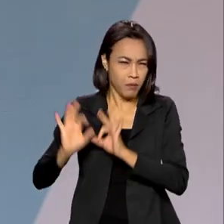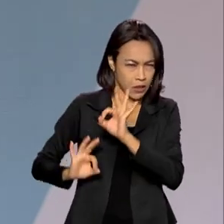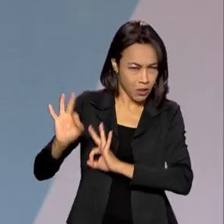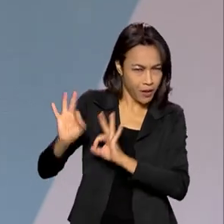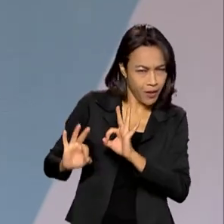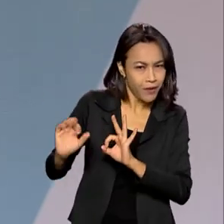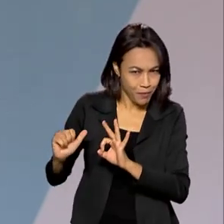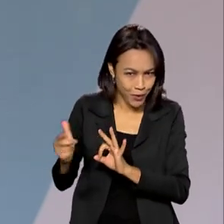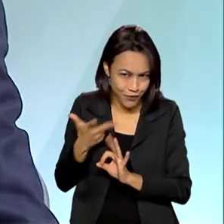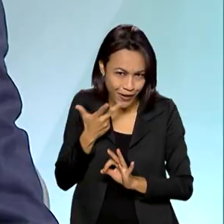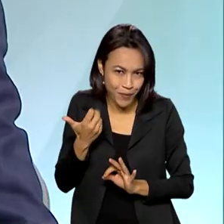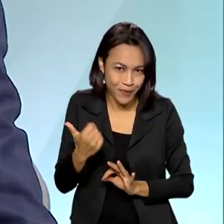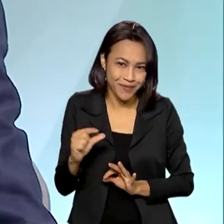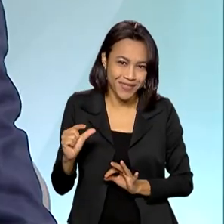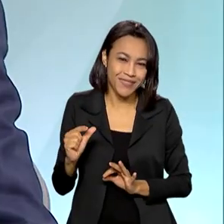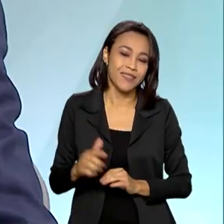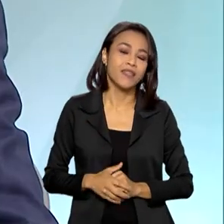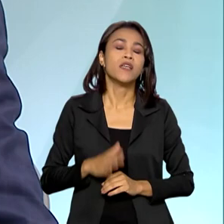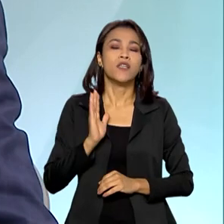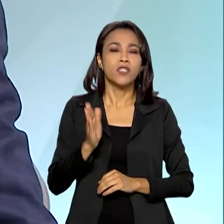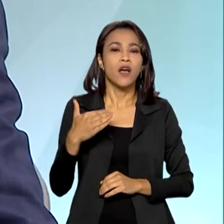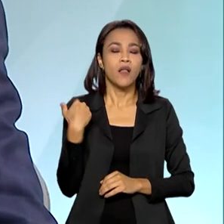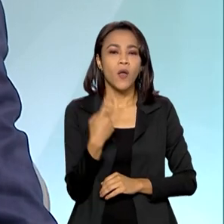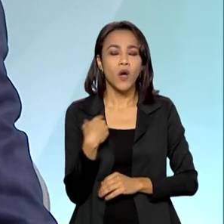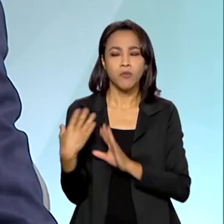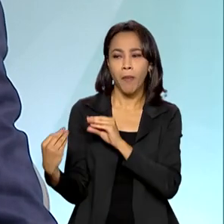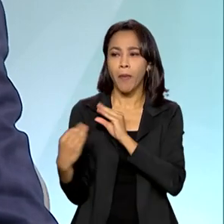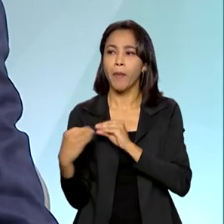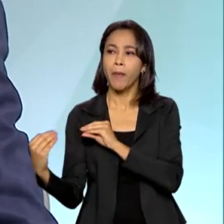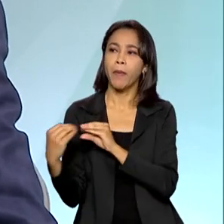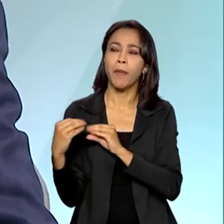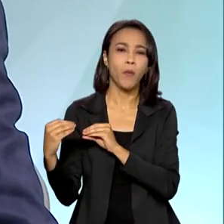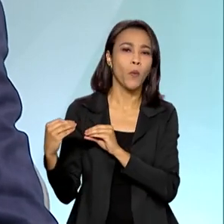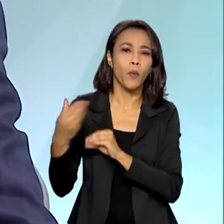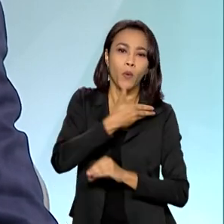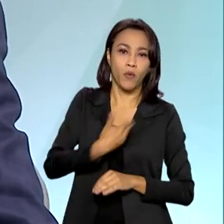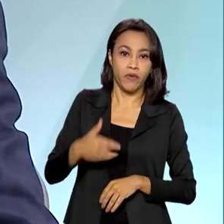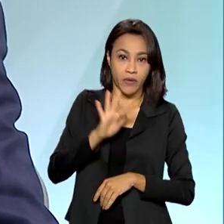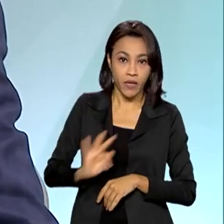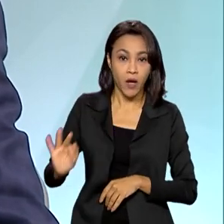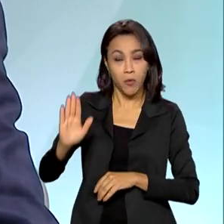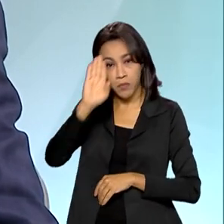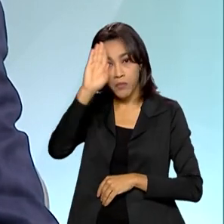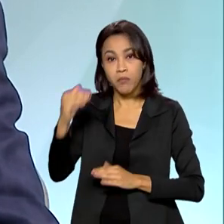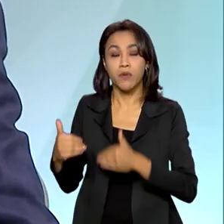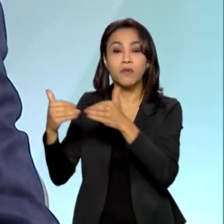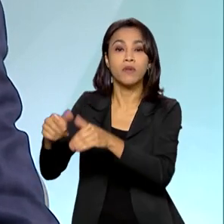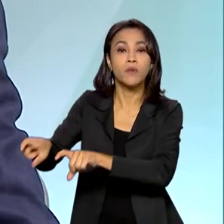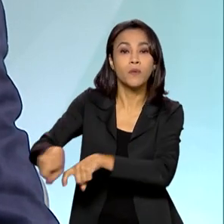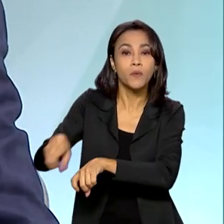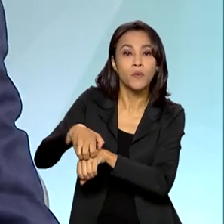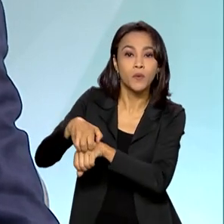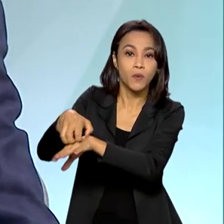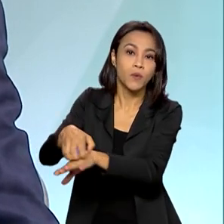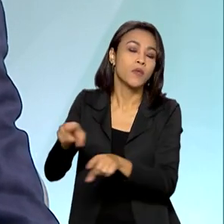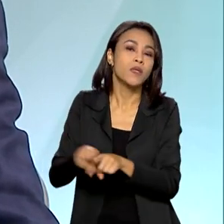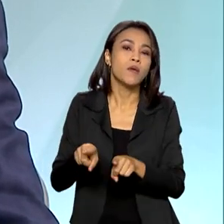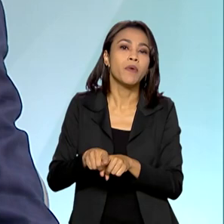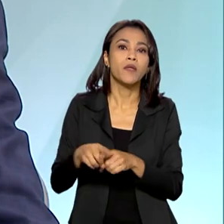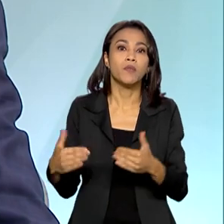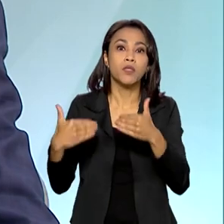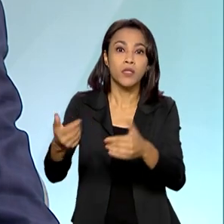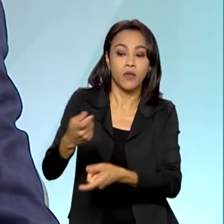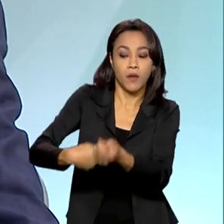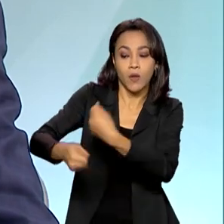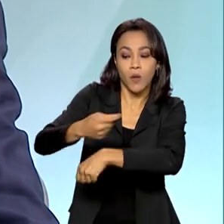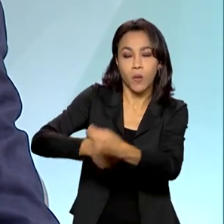antecipar alguma coisa aí? A gente vem conversando muito com o governo federal, principalmente no Ministério da Agricultura e no Ministério da Economia, com a